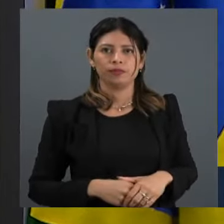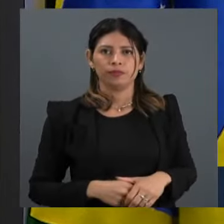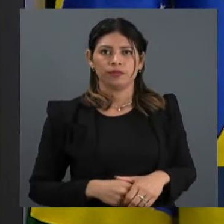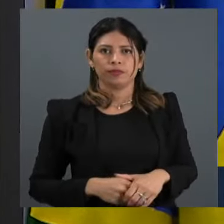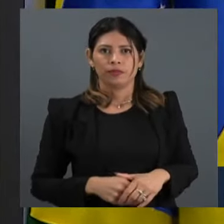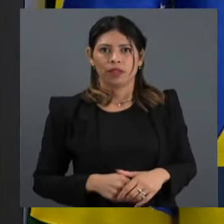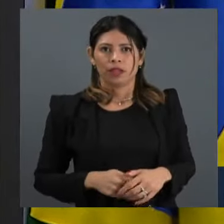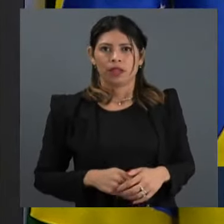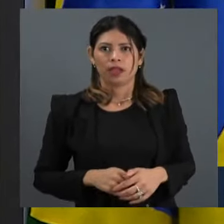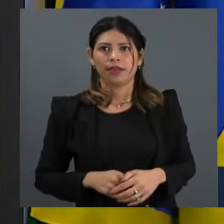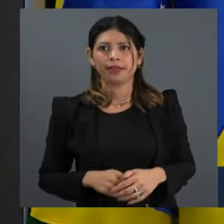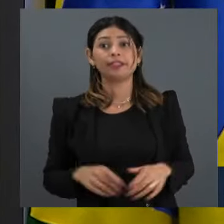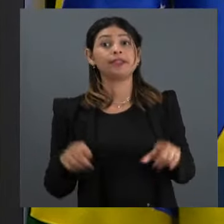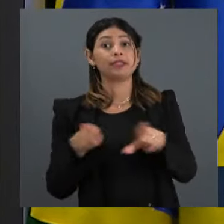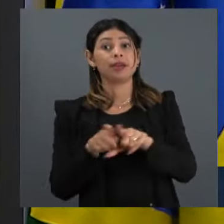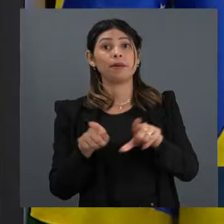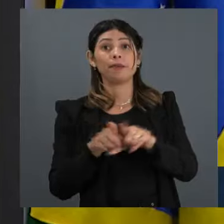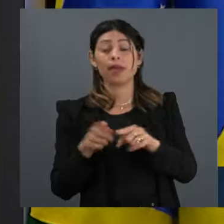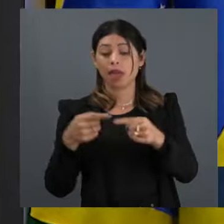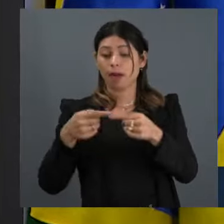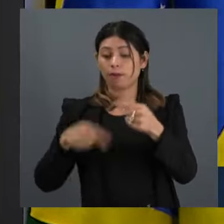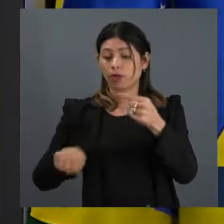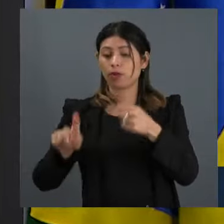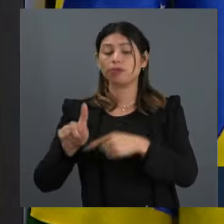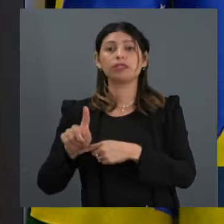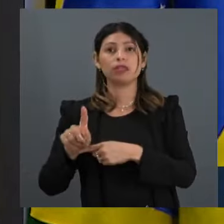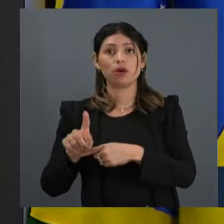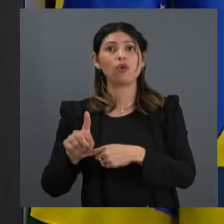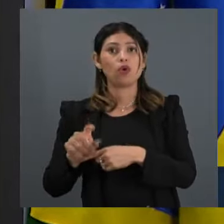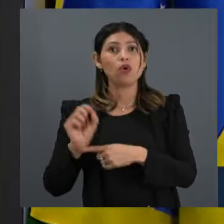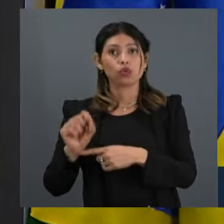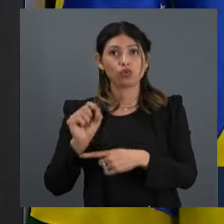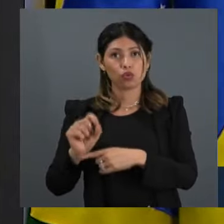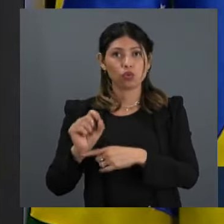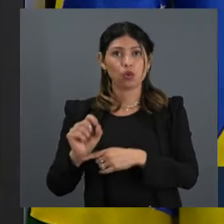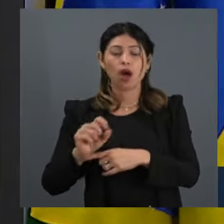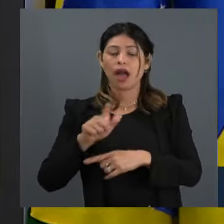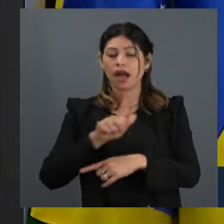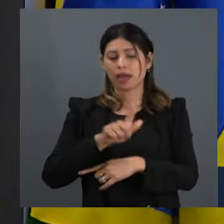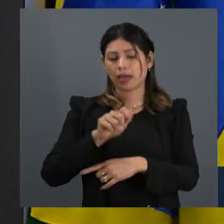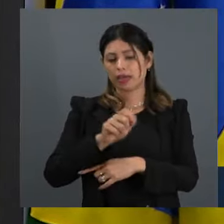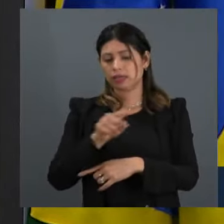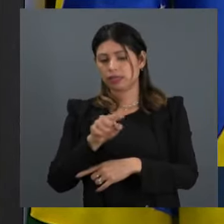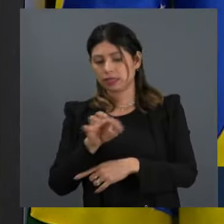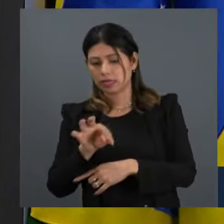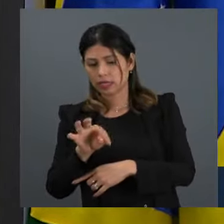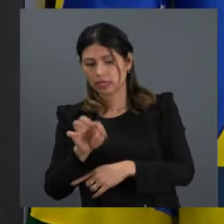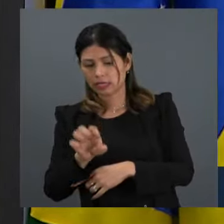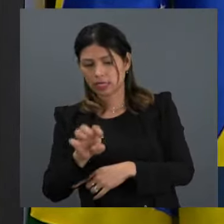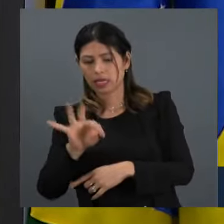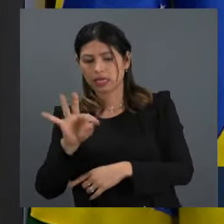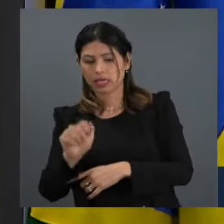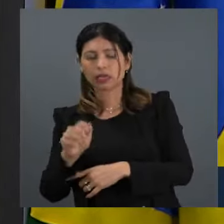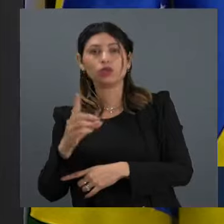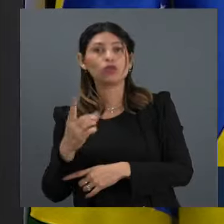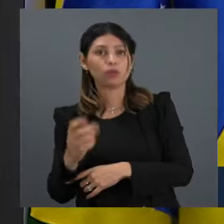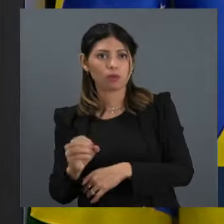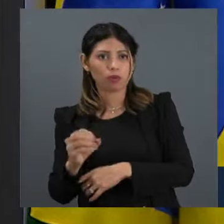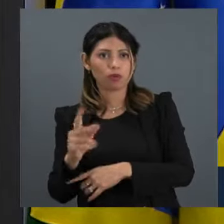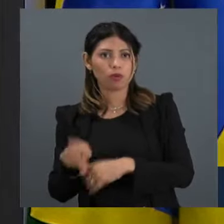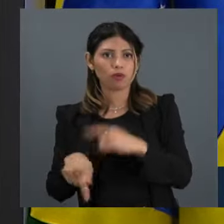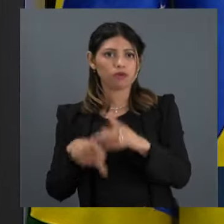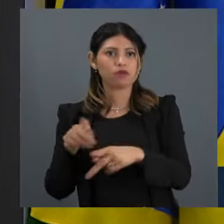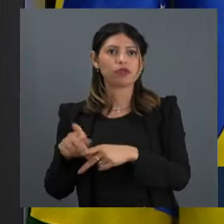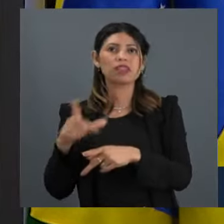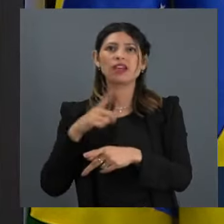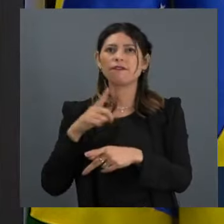Outra foi a proibição do jornal Gazeta do Povo de veicular matéria jornalística sobre as amizades de Lula com